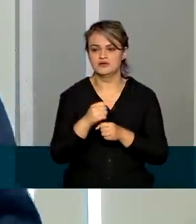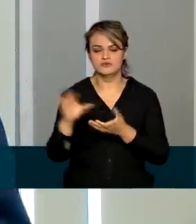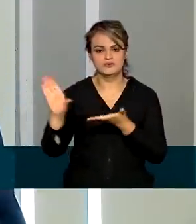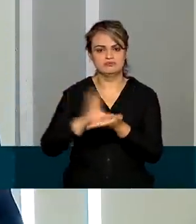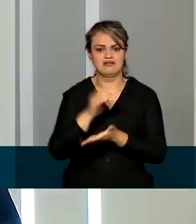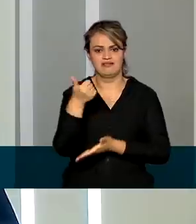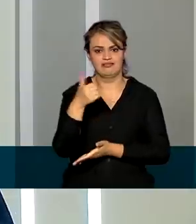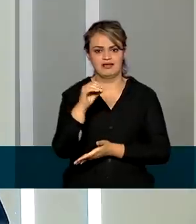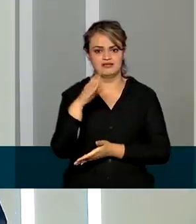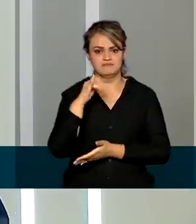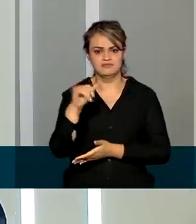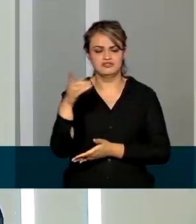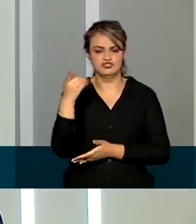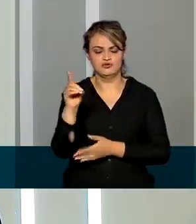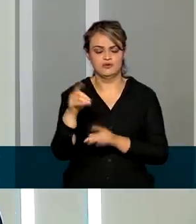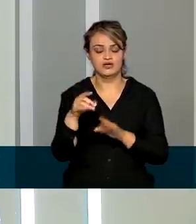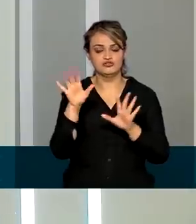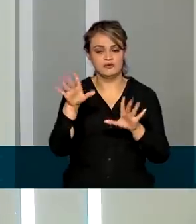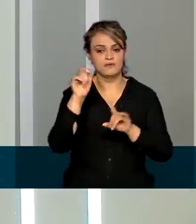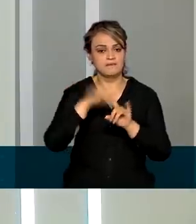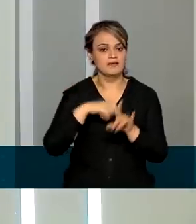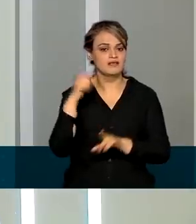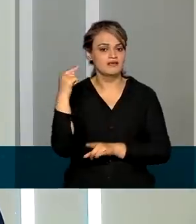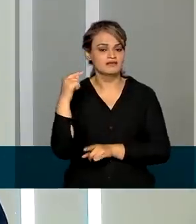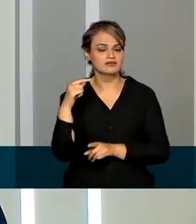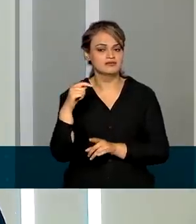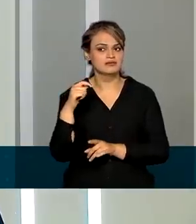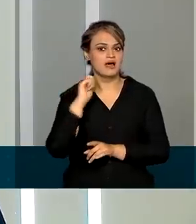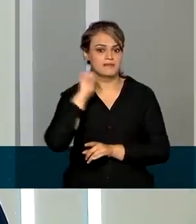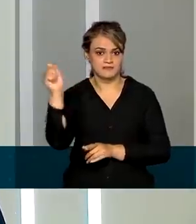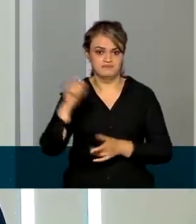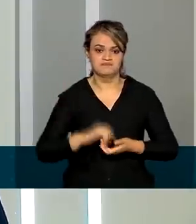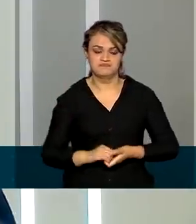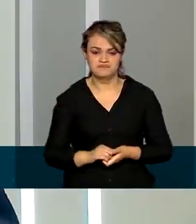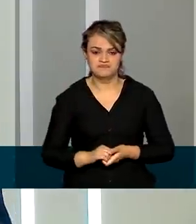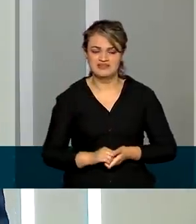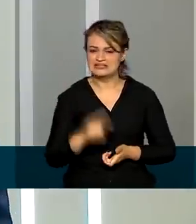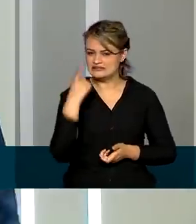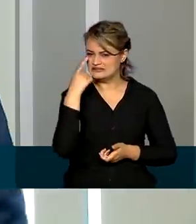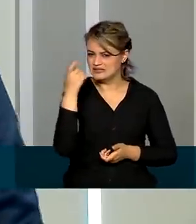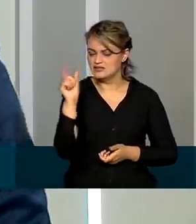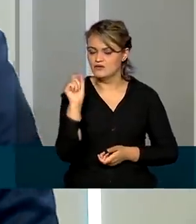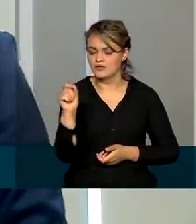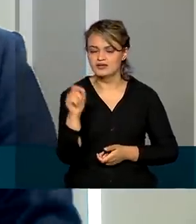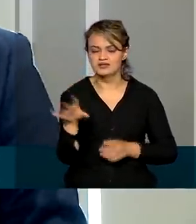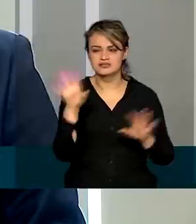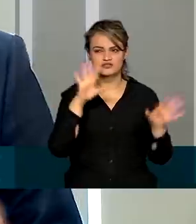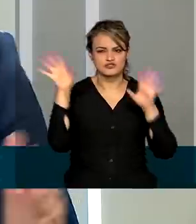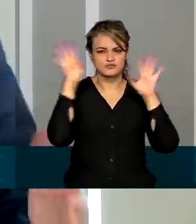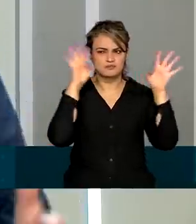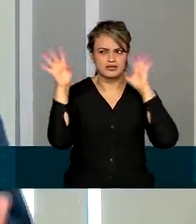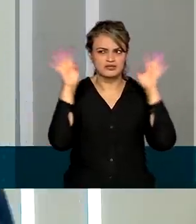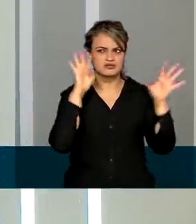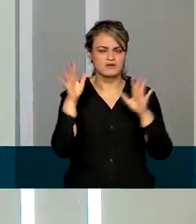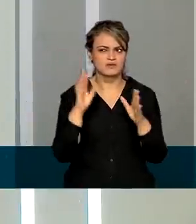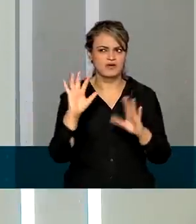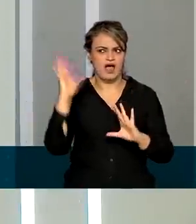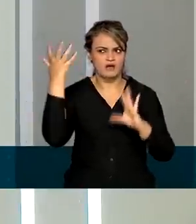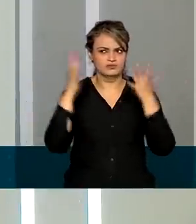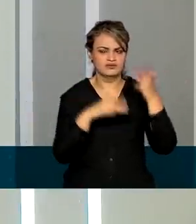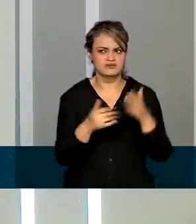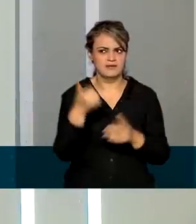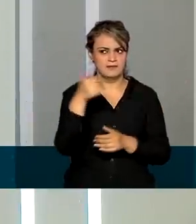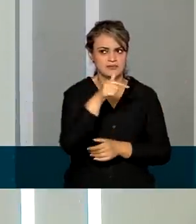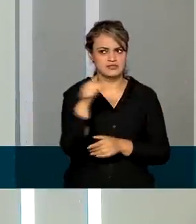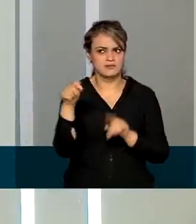dólares apenas no mês de abril. Esse ponto é interessante porque, se nós projetarmos o superávit que aconteceu até a primeira